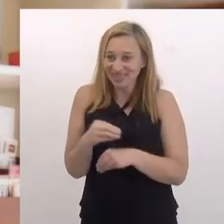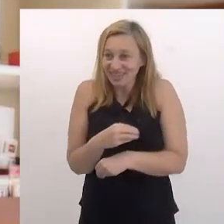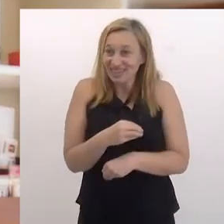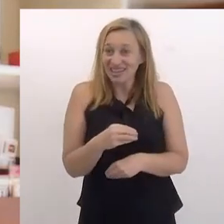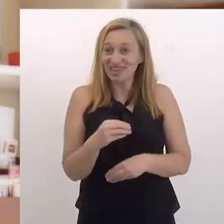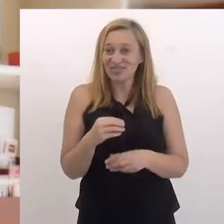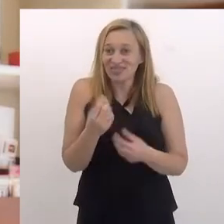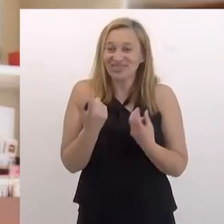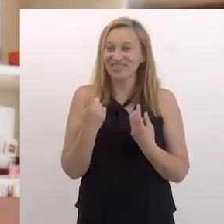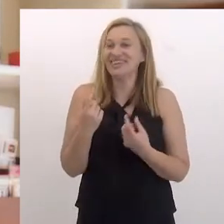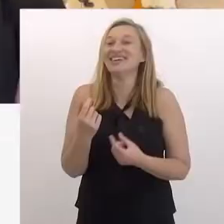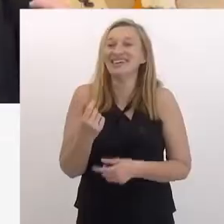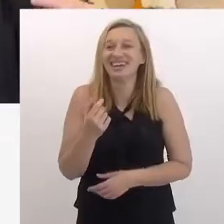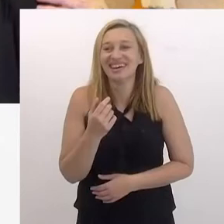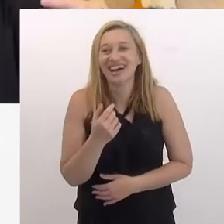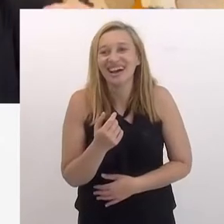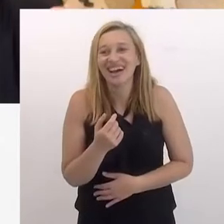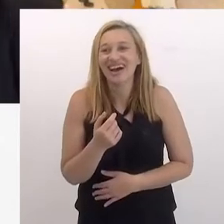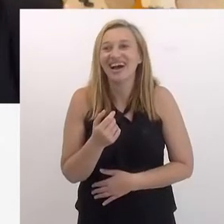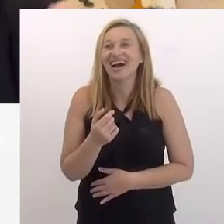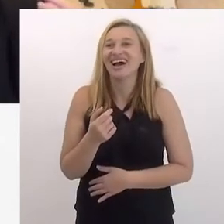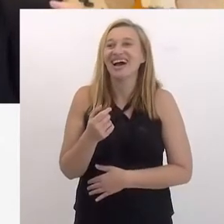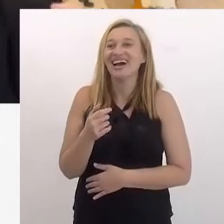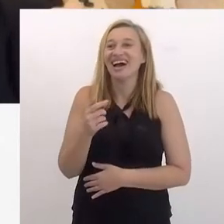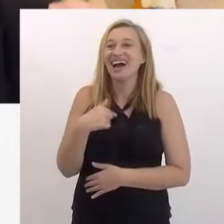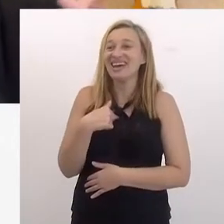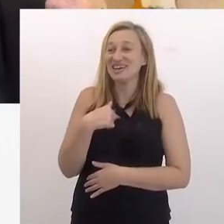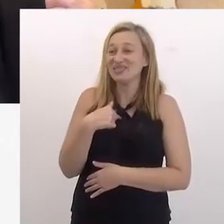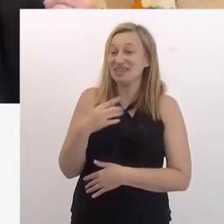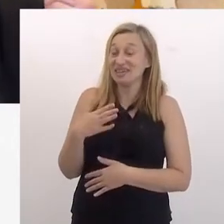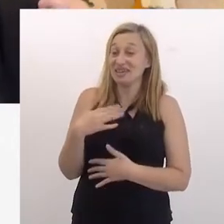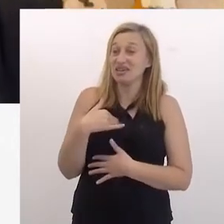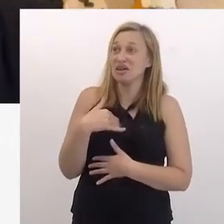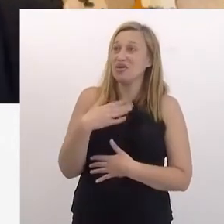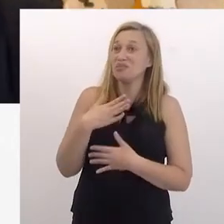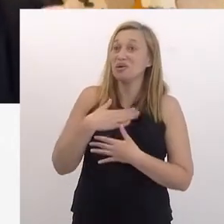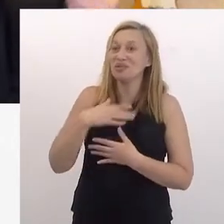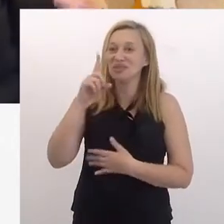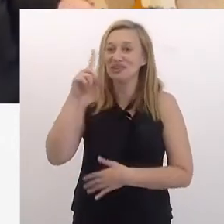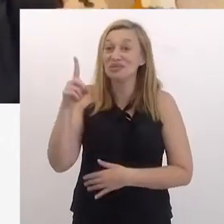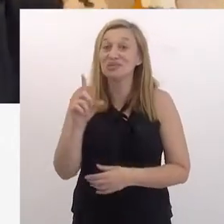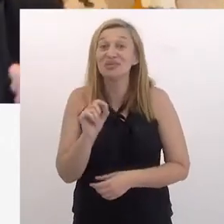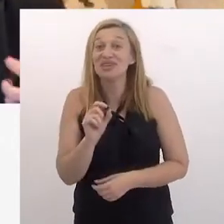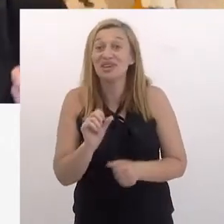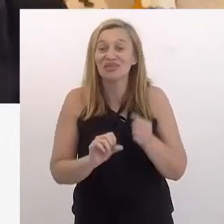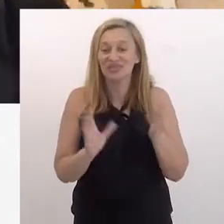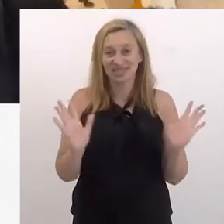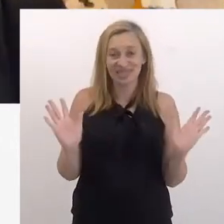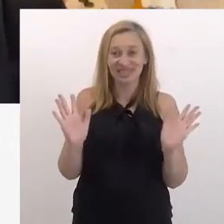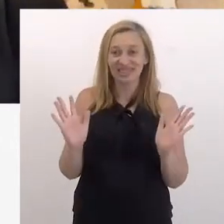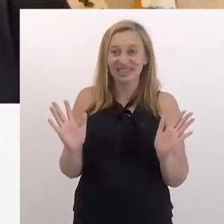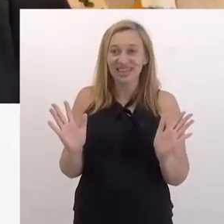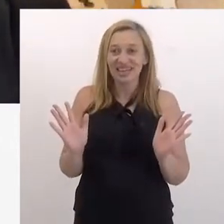fez... Estou estranho assim, sabe? Aí eu falei assim, caramba, o que eu fiz com esse menino?